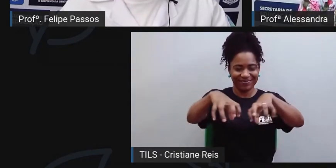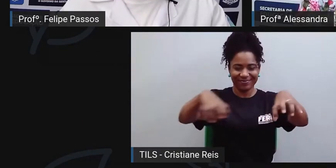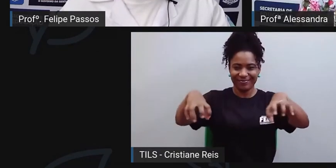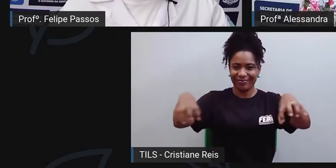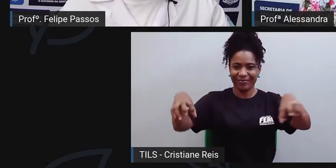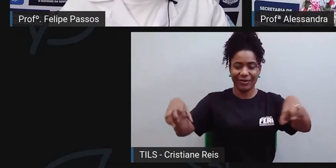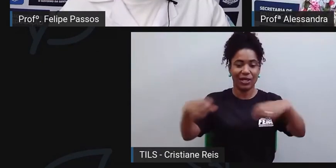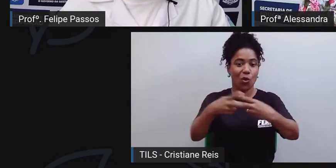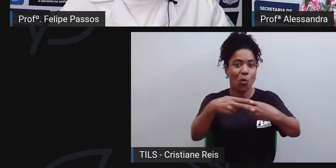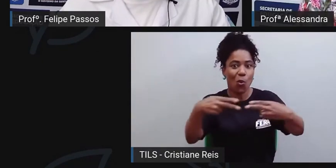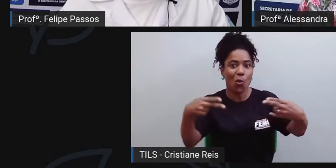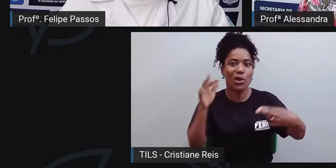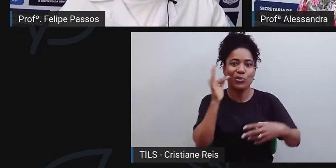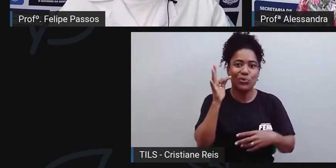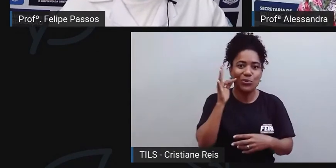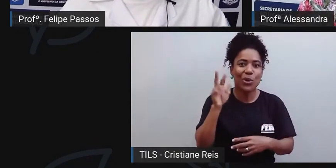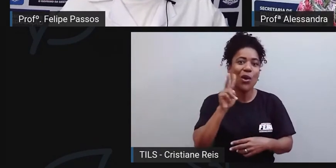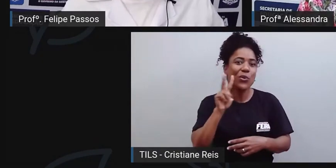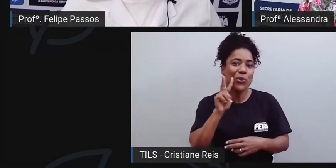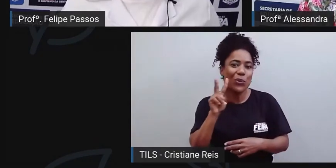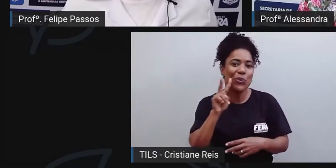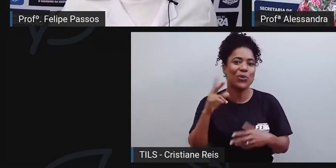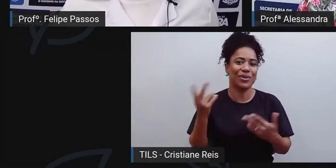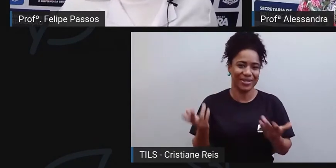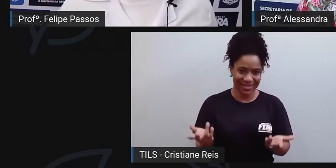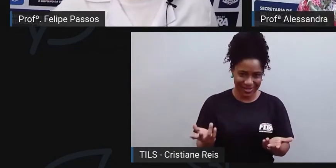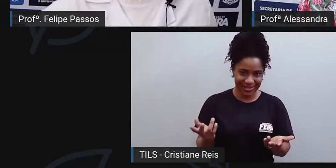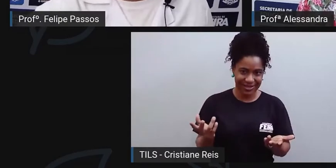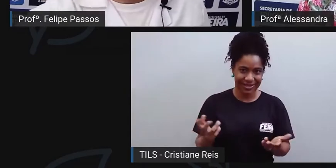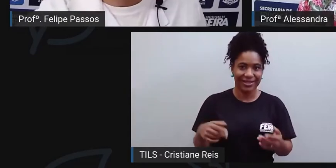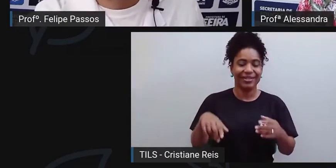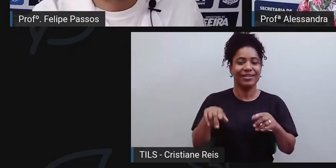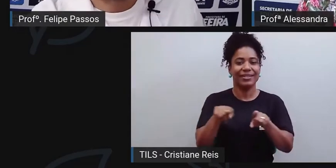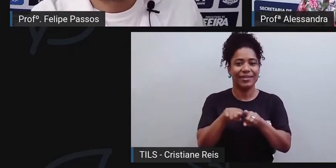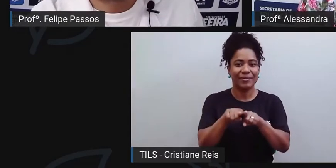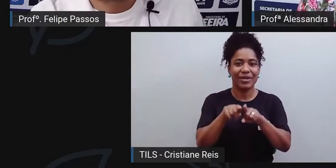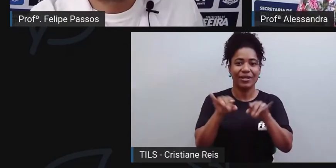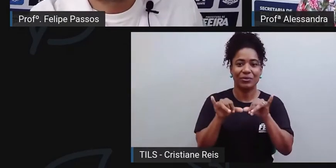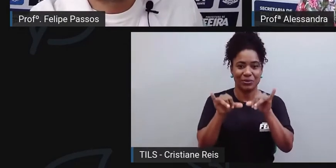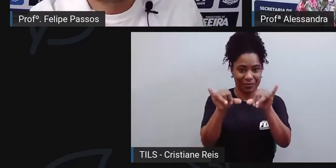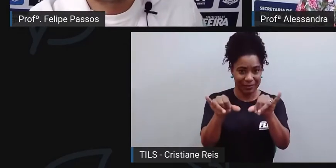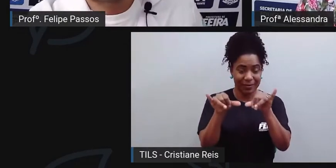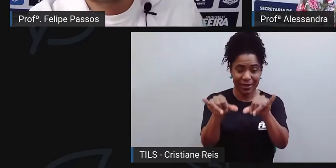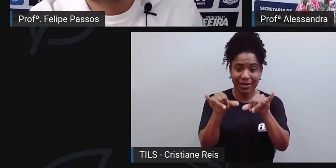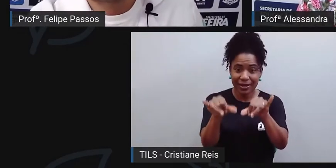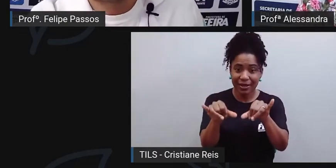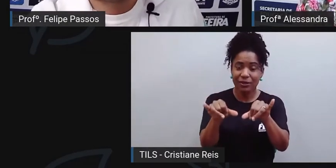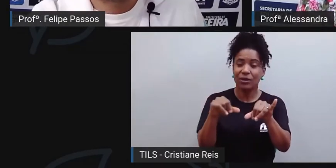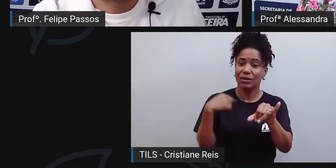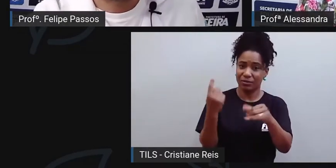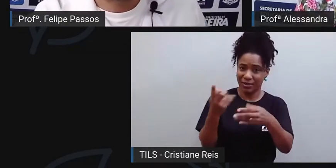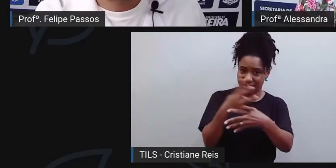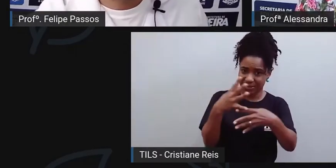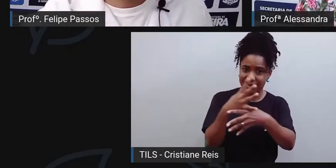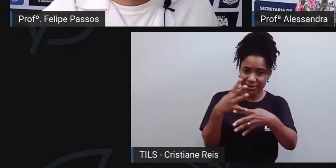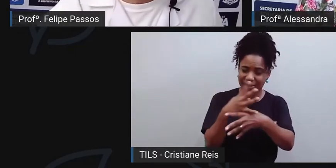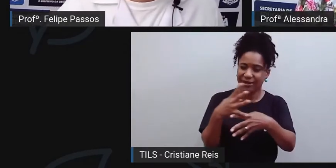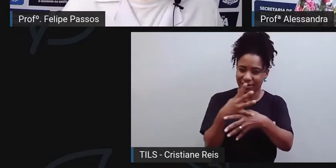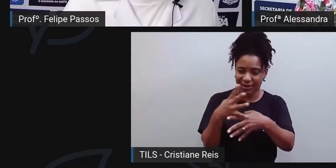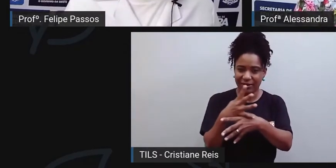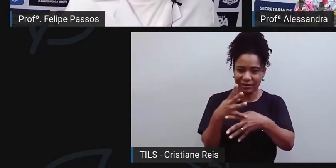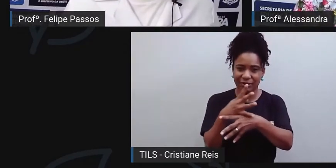O supermercado, né? Que é o que a gente conhece aqui nas cidades médias, cidades médias são cidades com uma